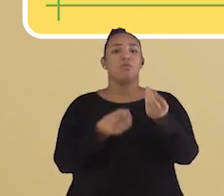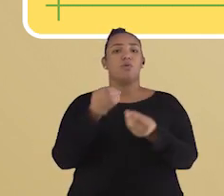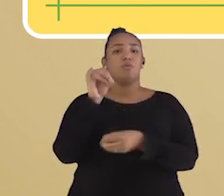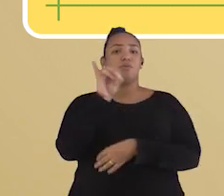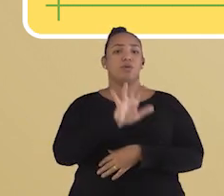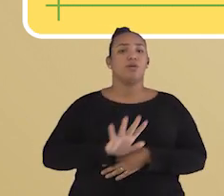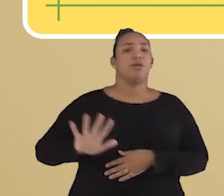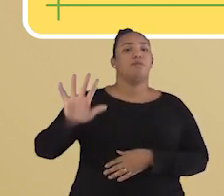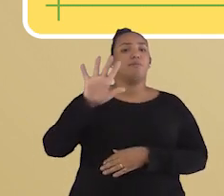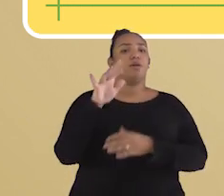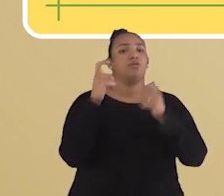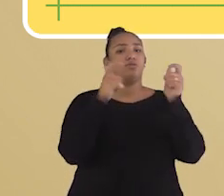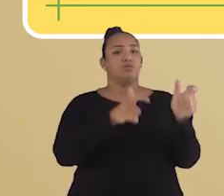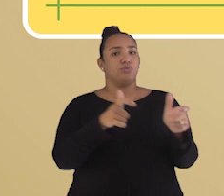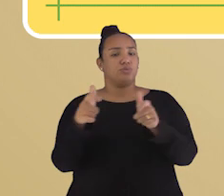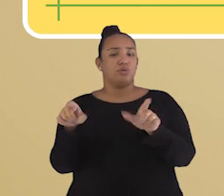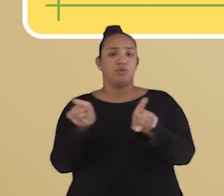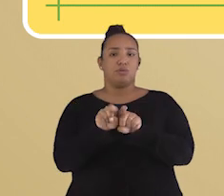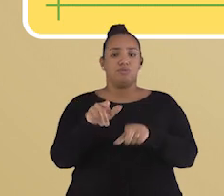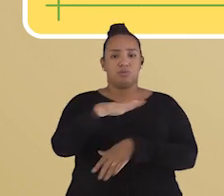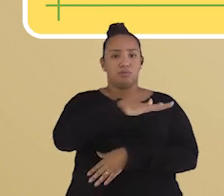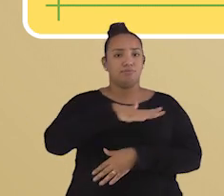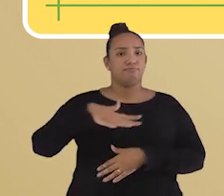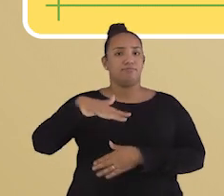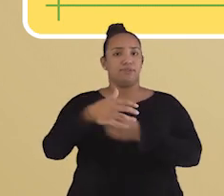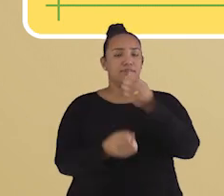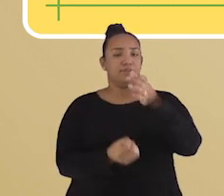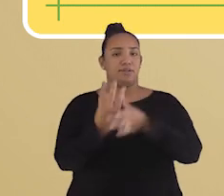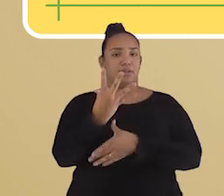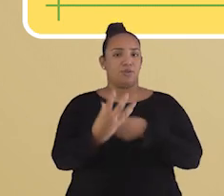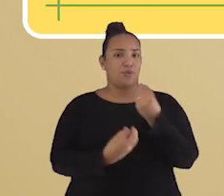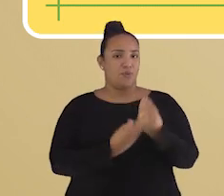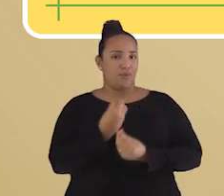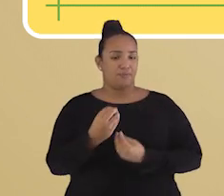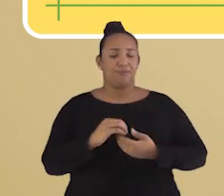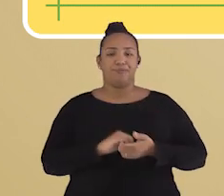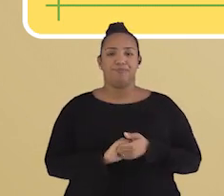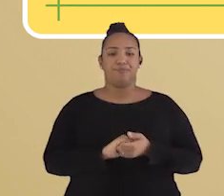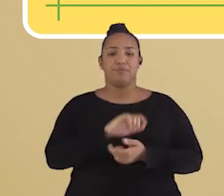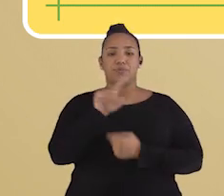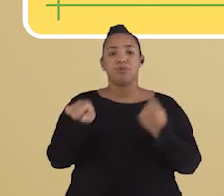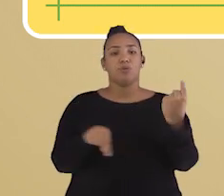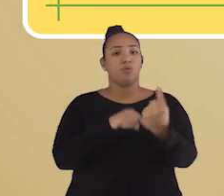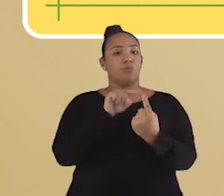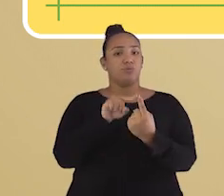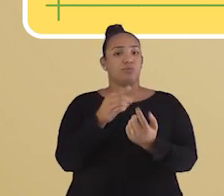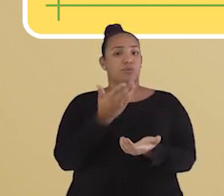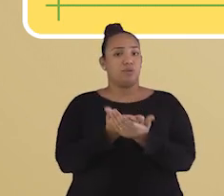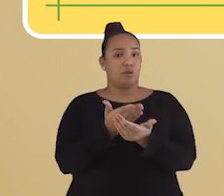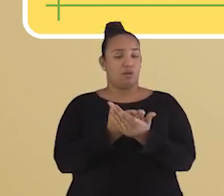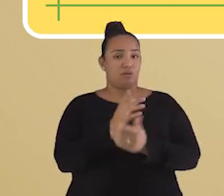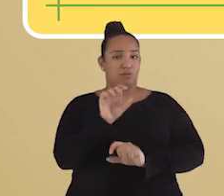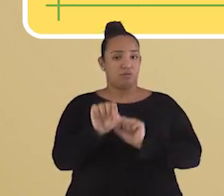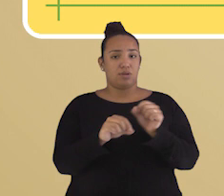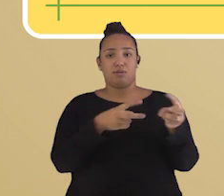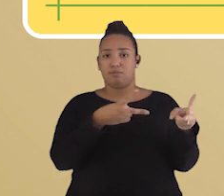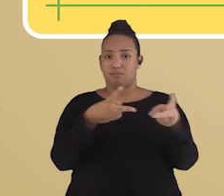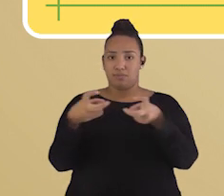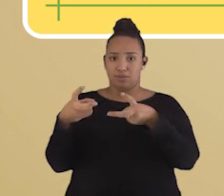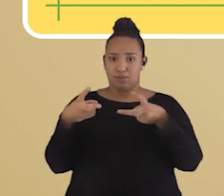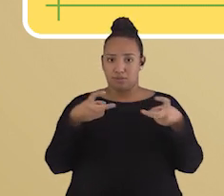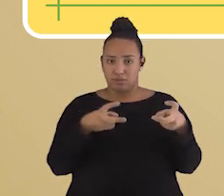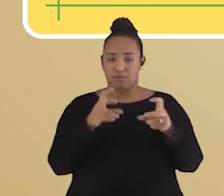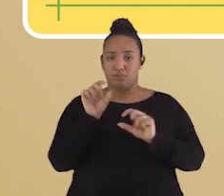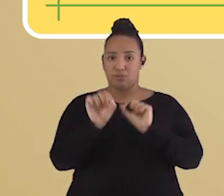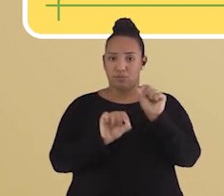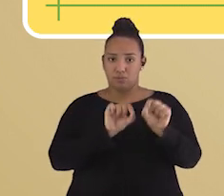paisagens, os lugares e os territórios se constroem, tendo como objetivo específico, compreender através